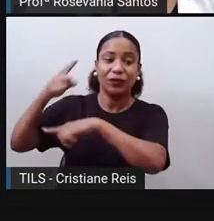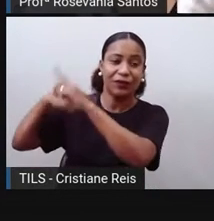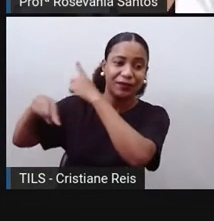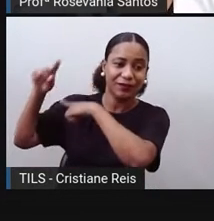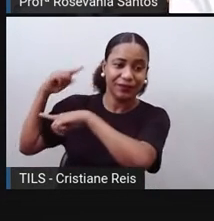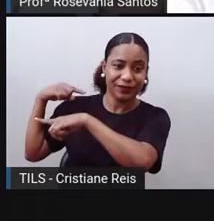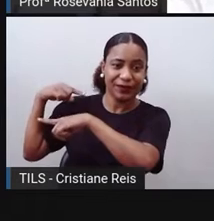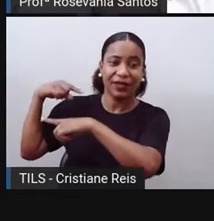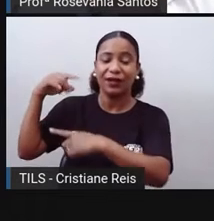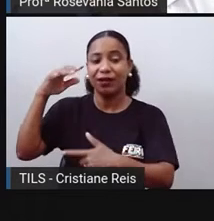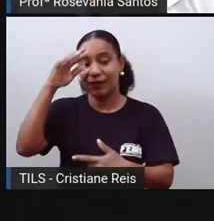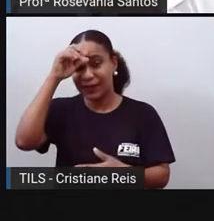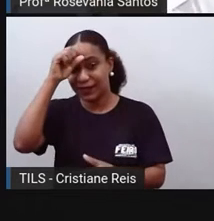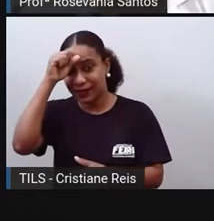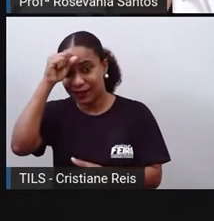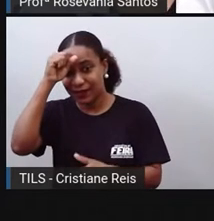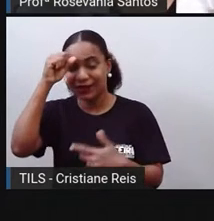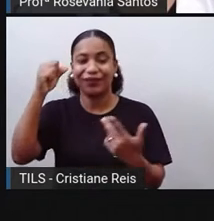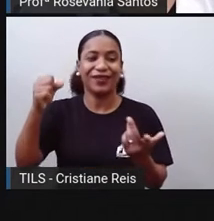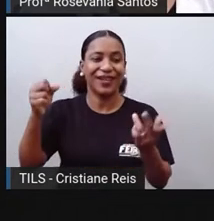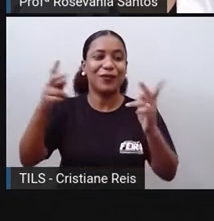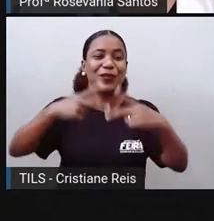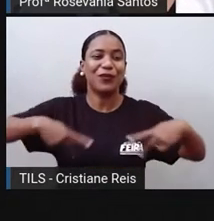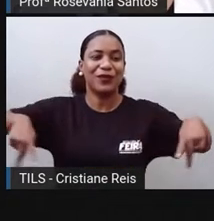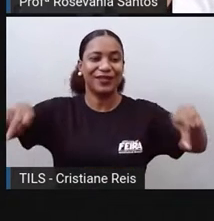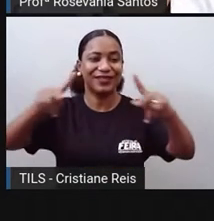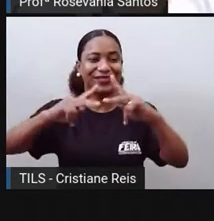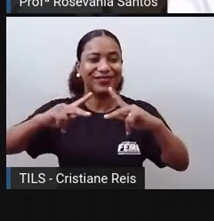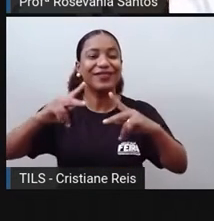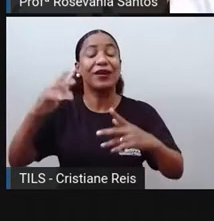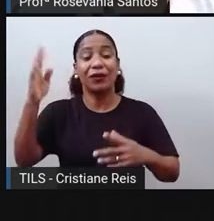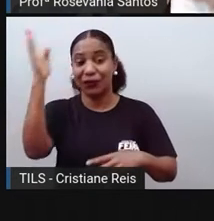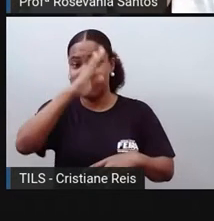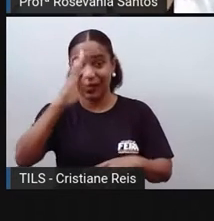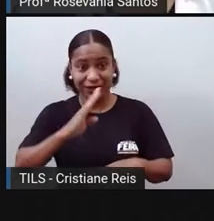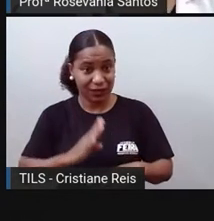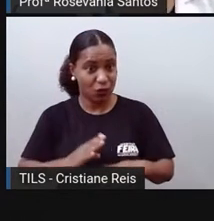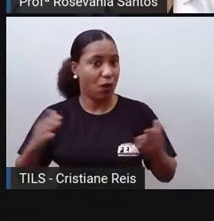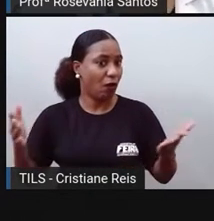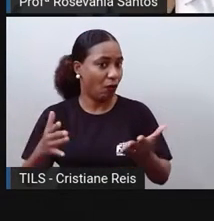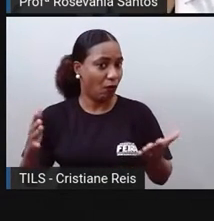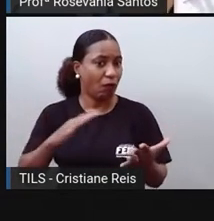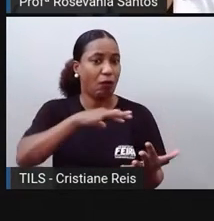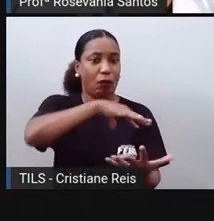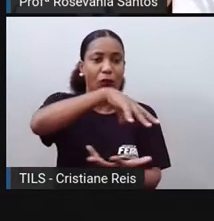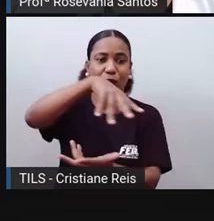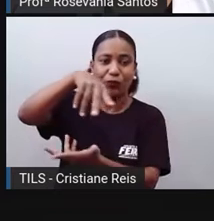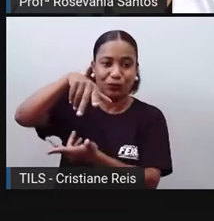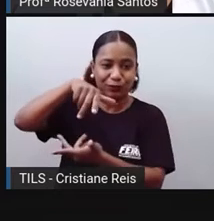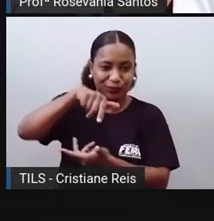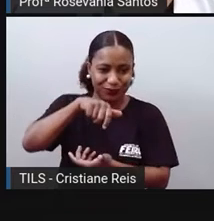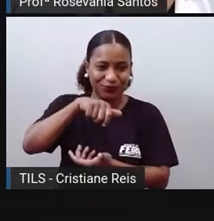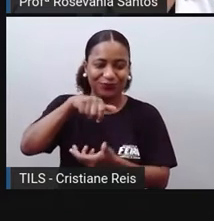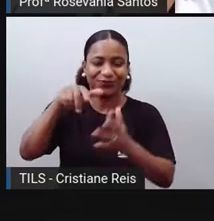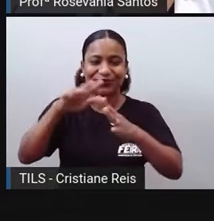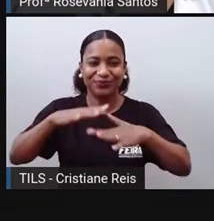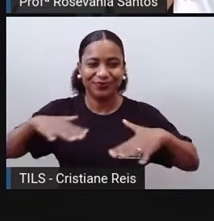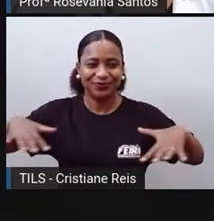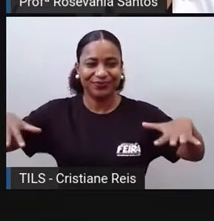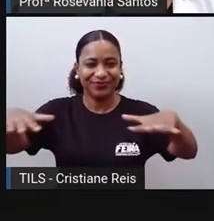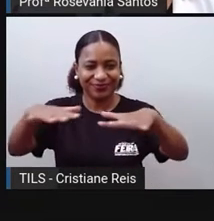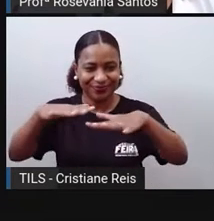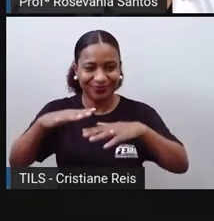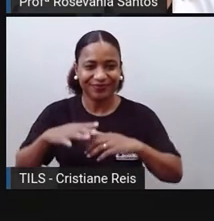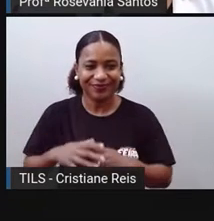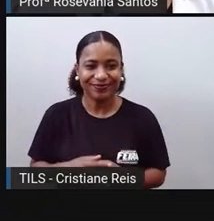falando sobre a população brasileira. E agora nós vamos falar de modo geral. Isso, né? Então, o que eu tenho para dizer para